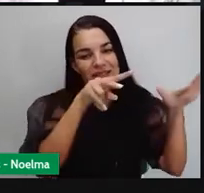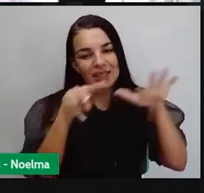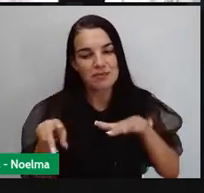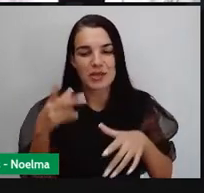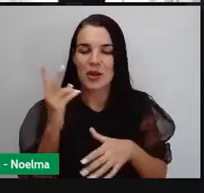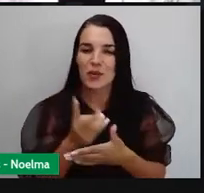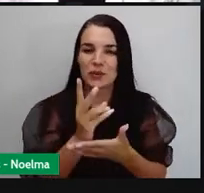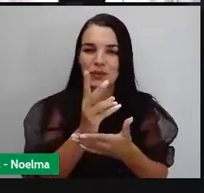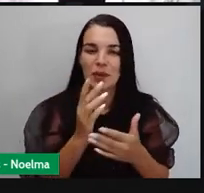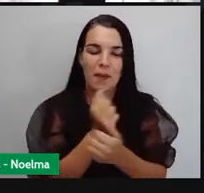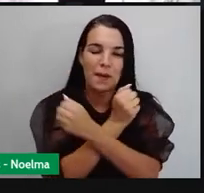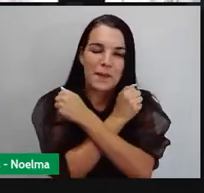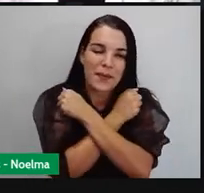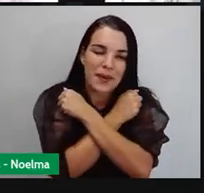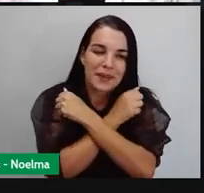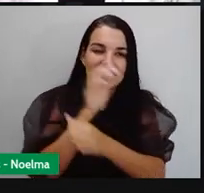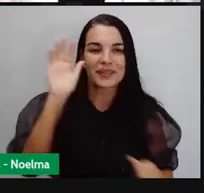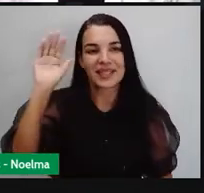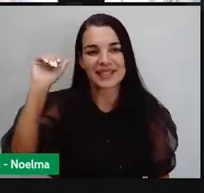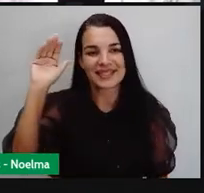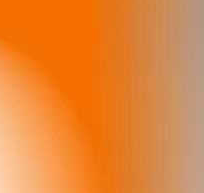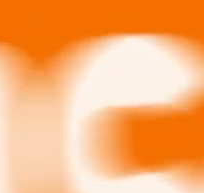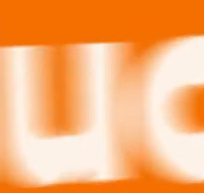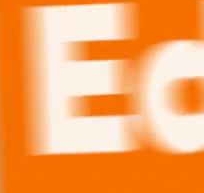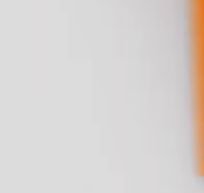continua. Um abraço. Tchau e até lá.